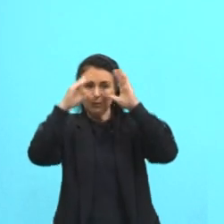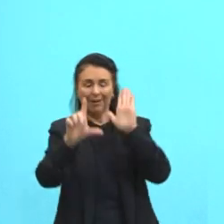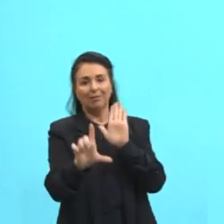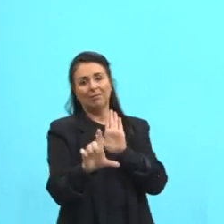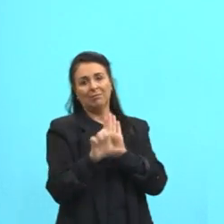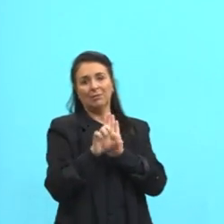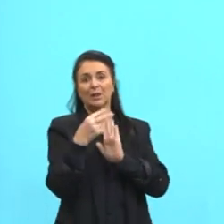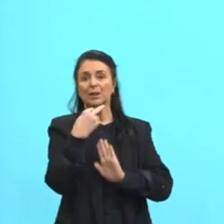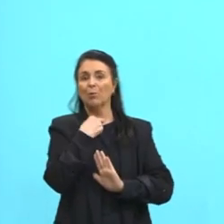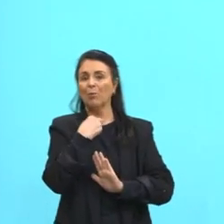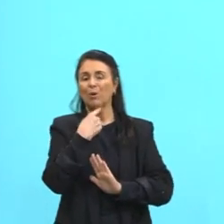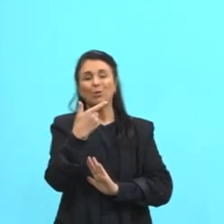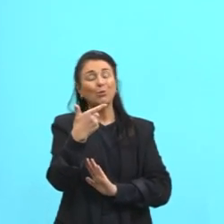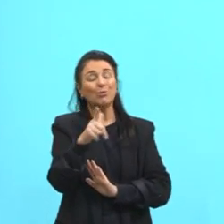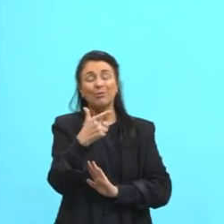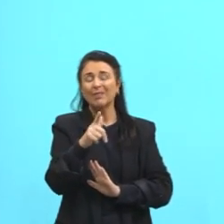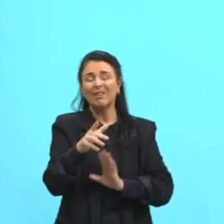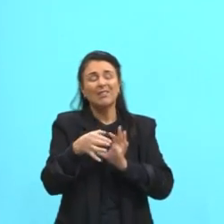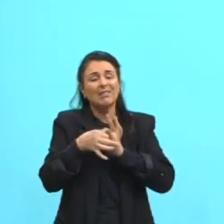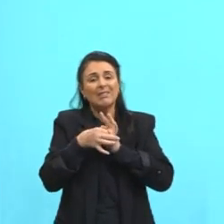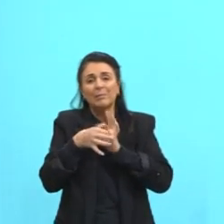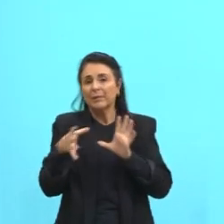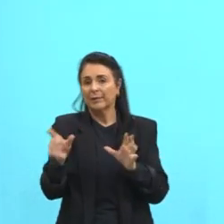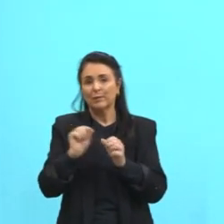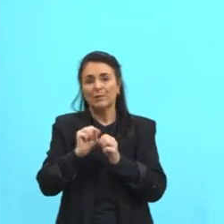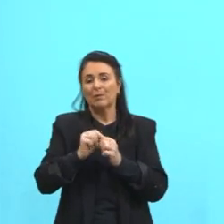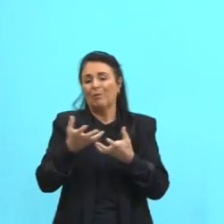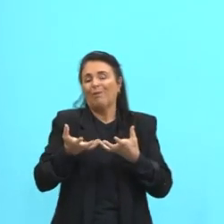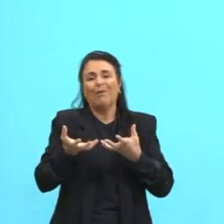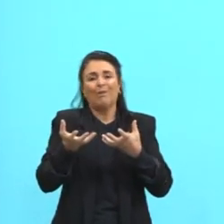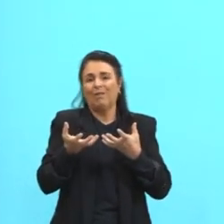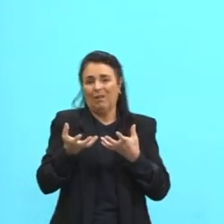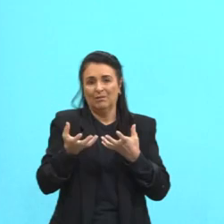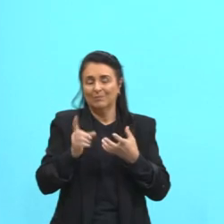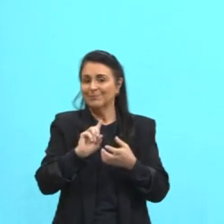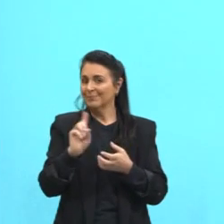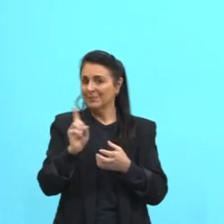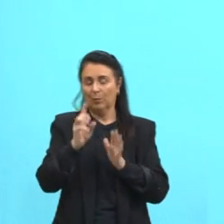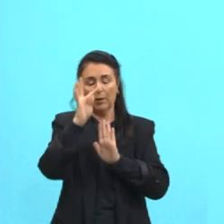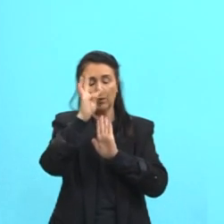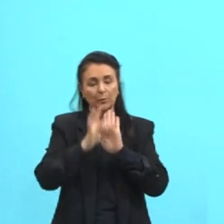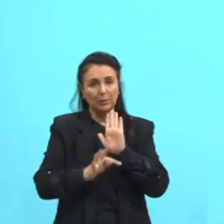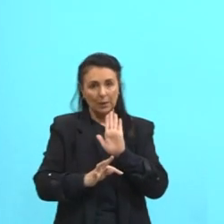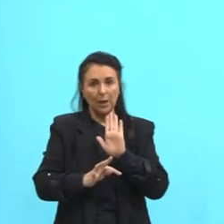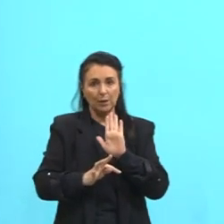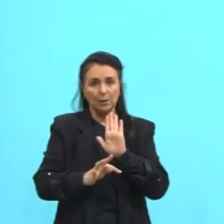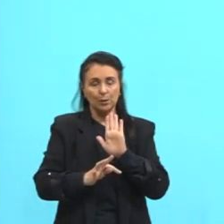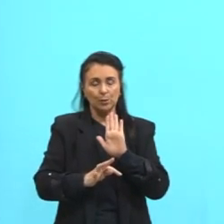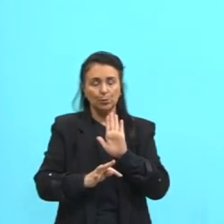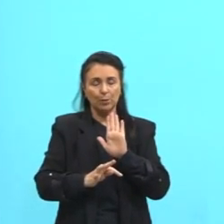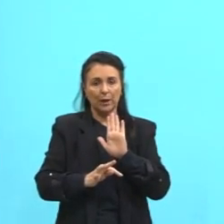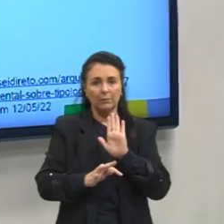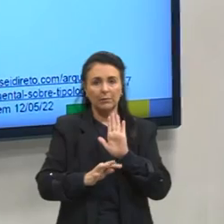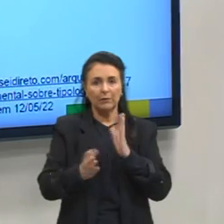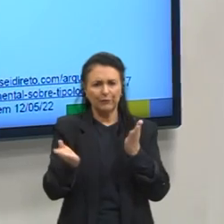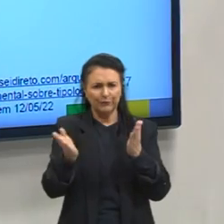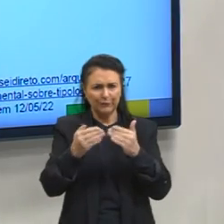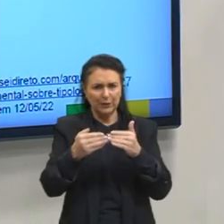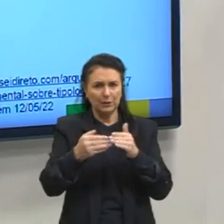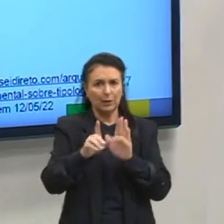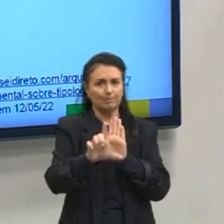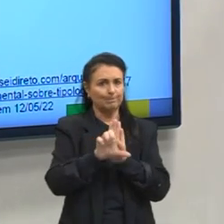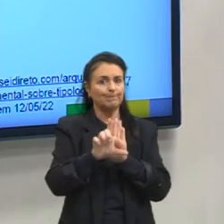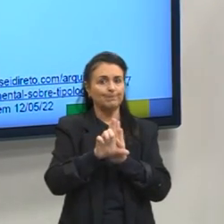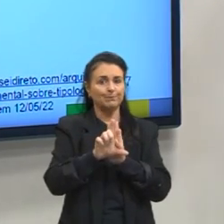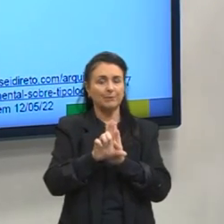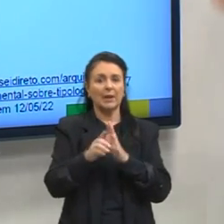a menor espaço para essa liberdade do leitor. Agora eu quero que vocês voltem aqui para mim para